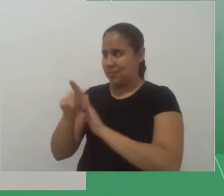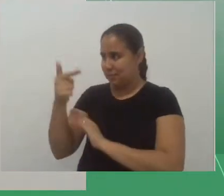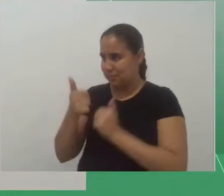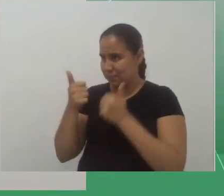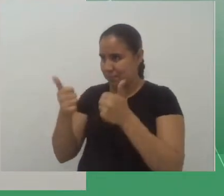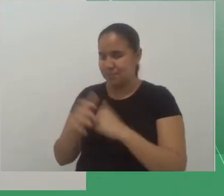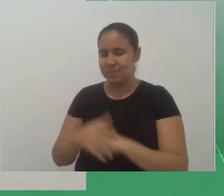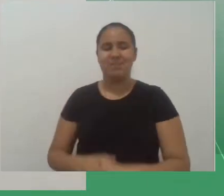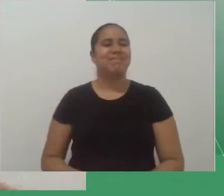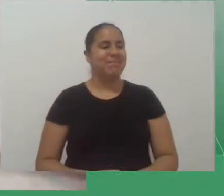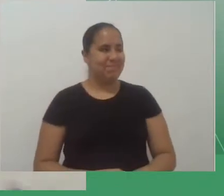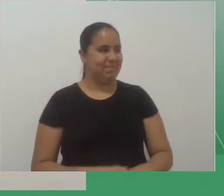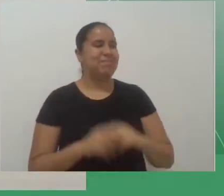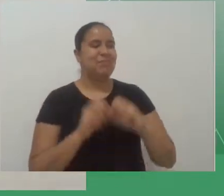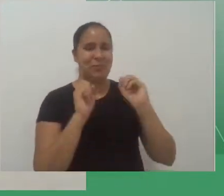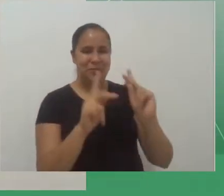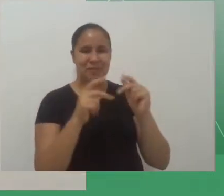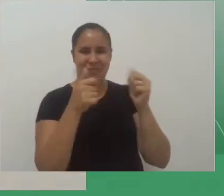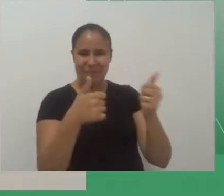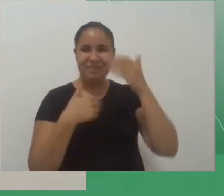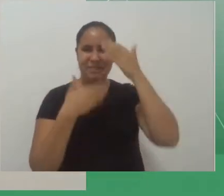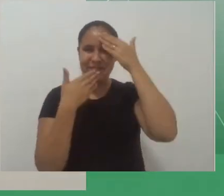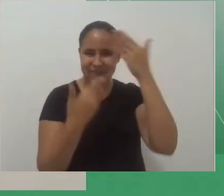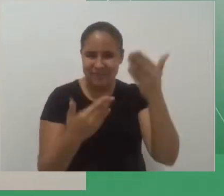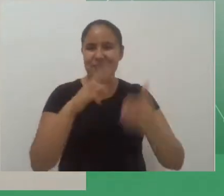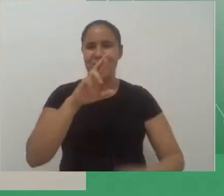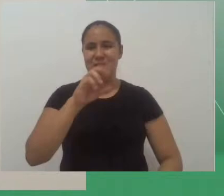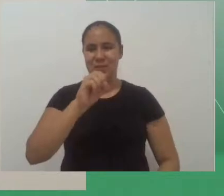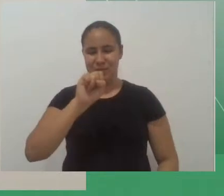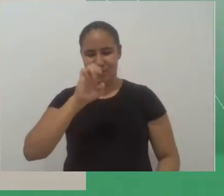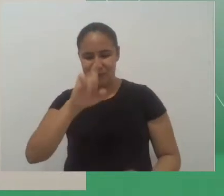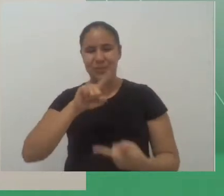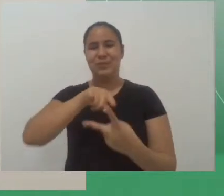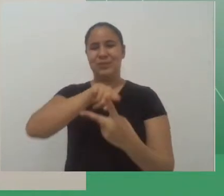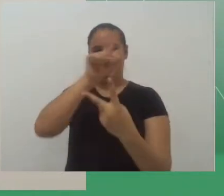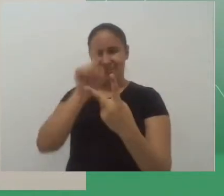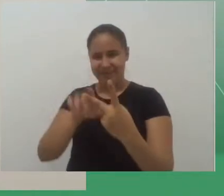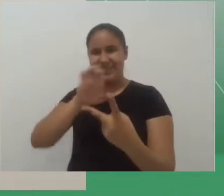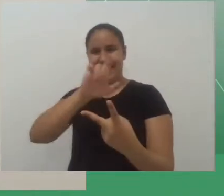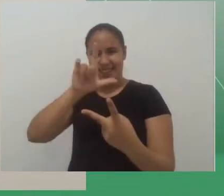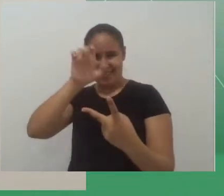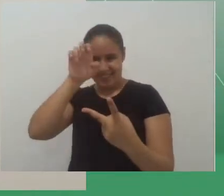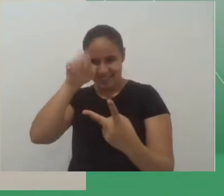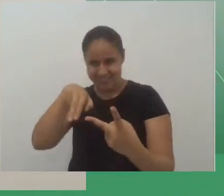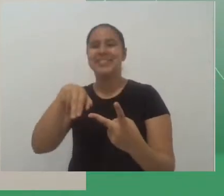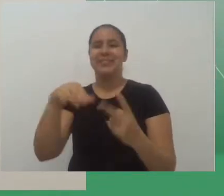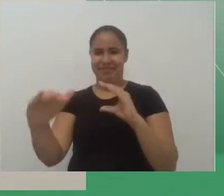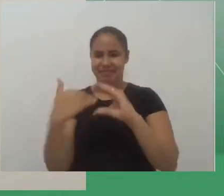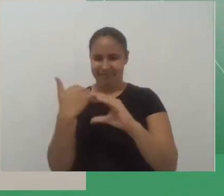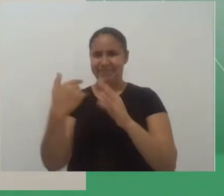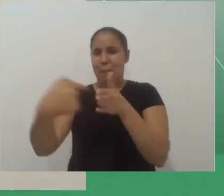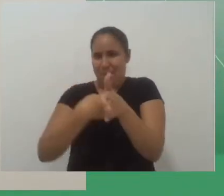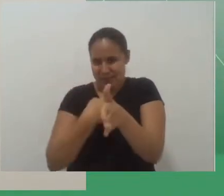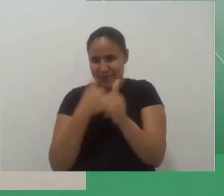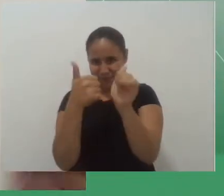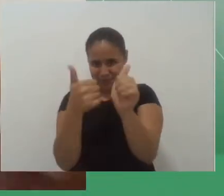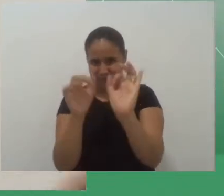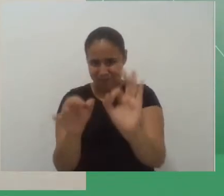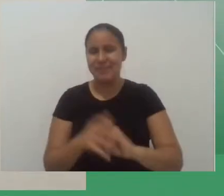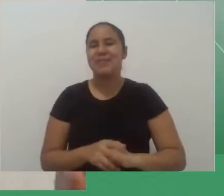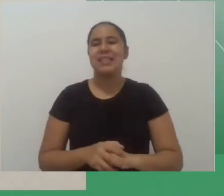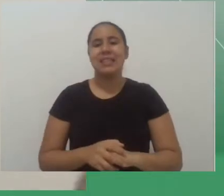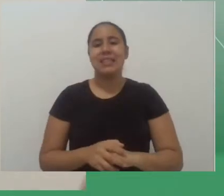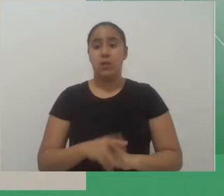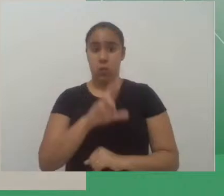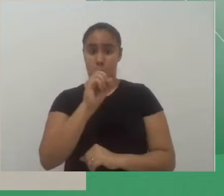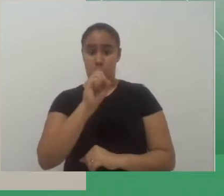Bom agradecer a Rose e a Ellen que enviaram as perguntas respondendo a pergunta da Rose primeiro